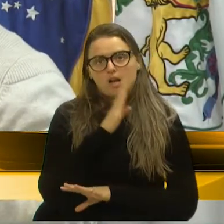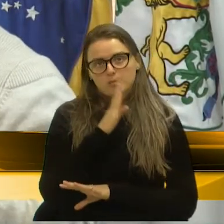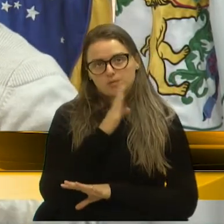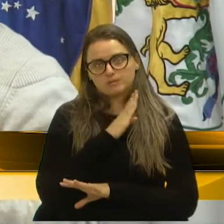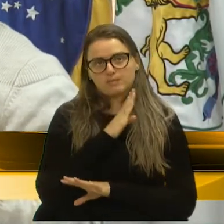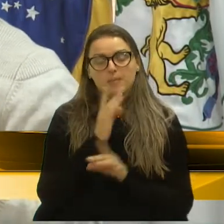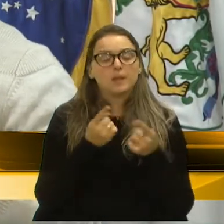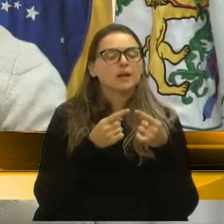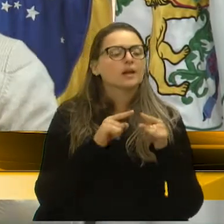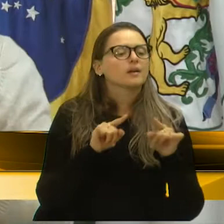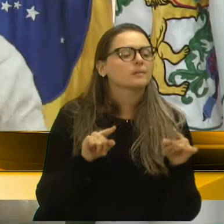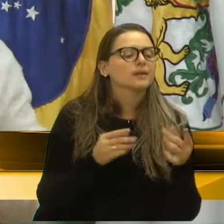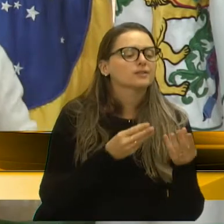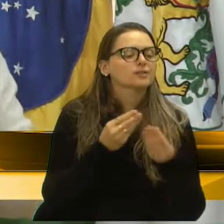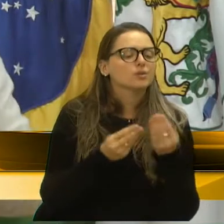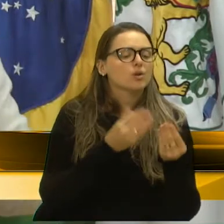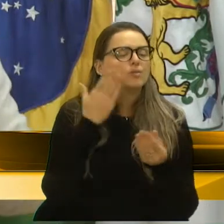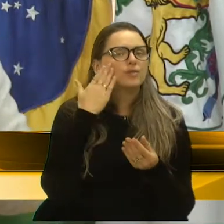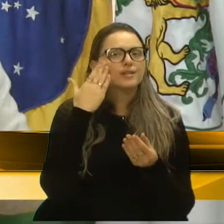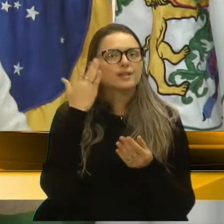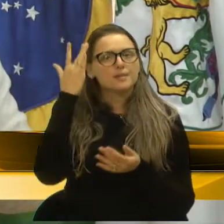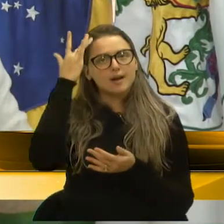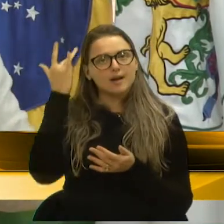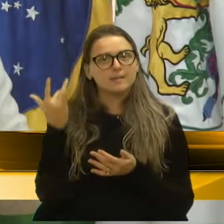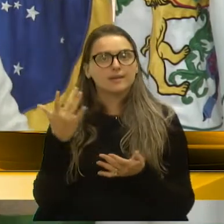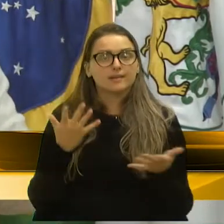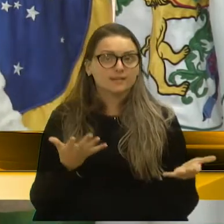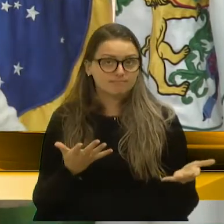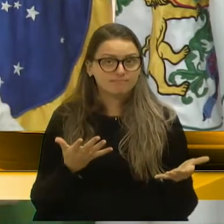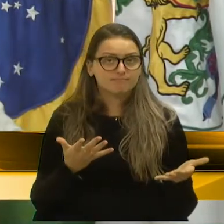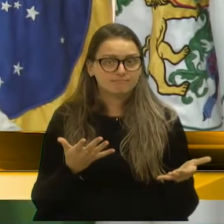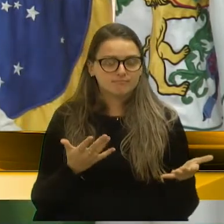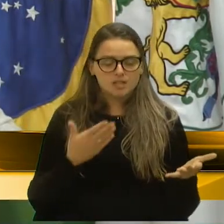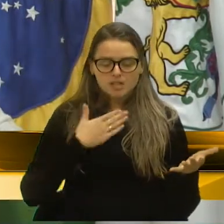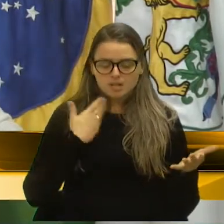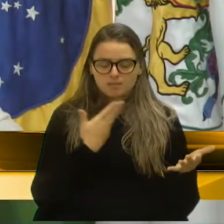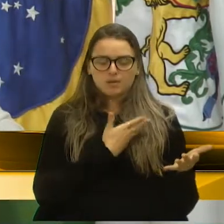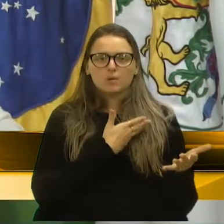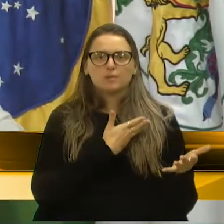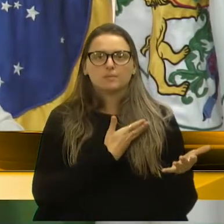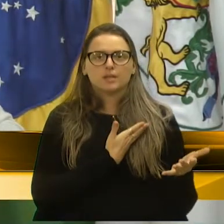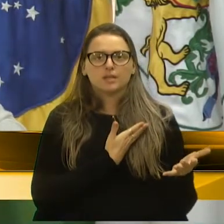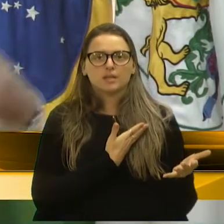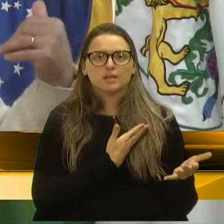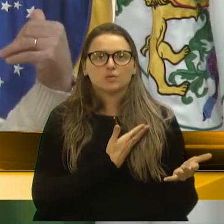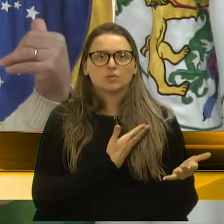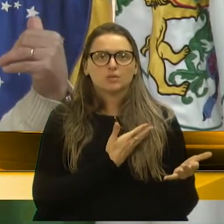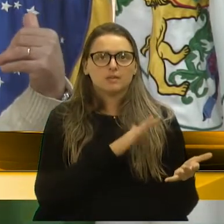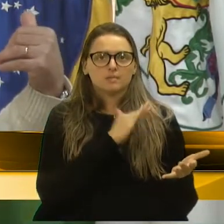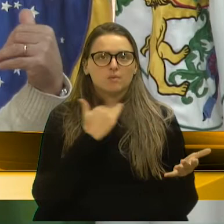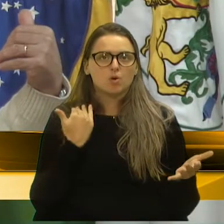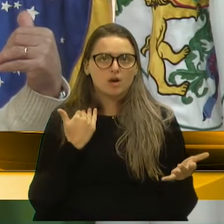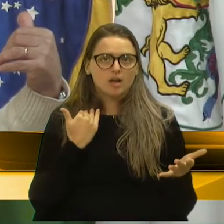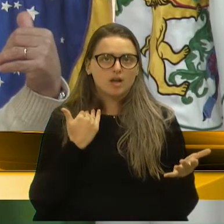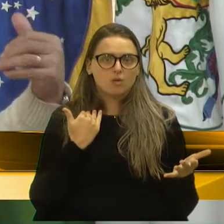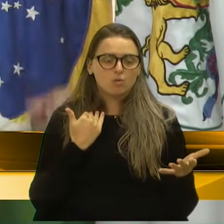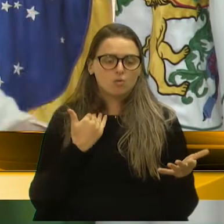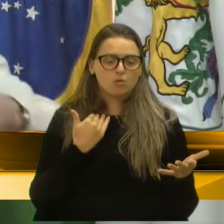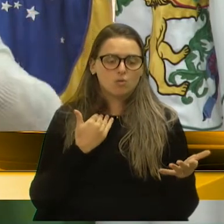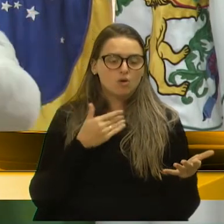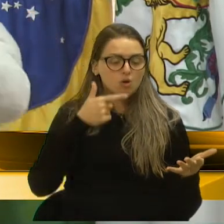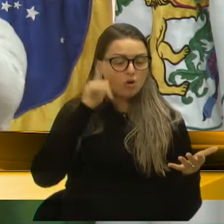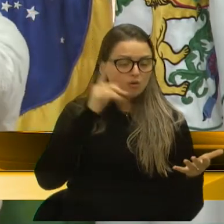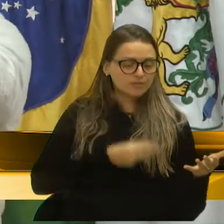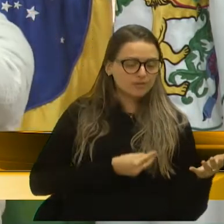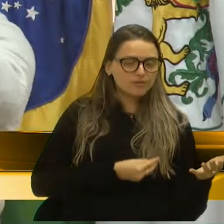quem garante que amanhã estamos aqui, aquele meu amigo que hoje vamos sepultar, ontem estava vivo, e